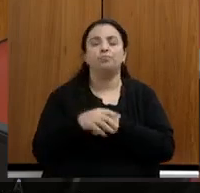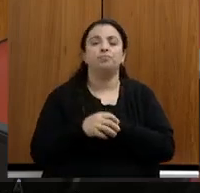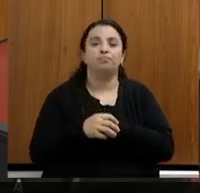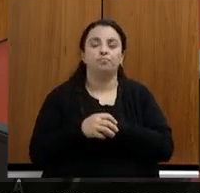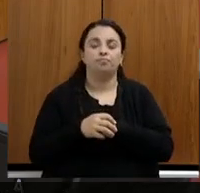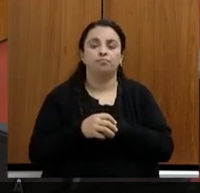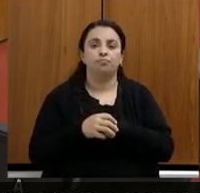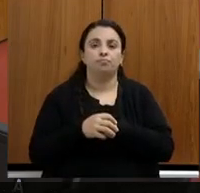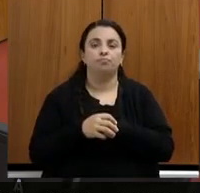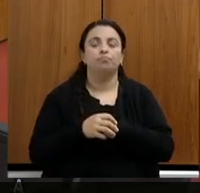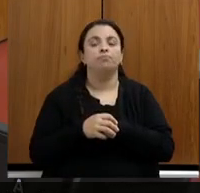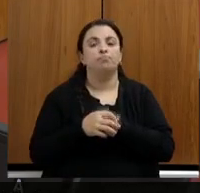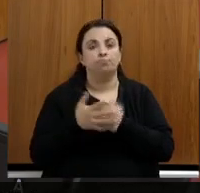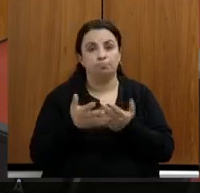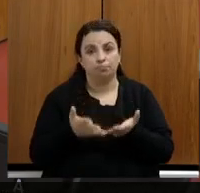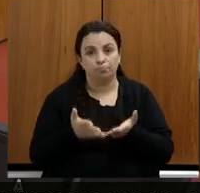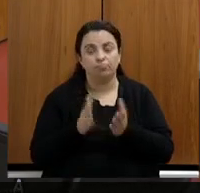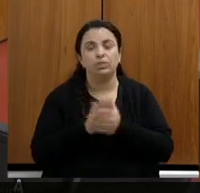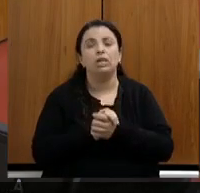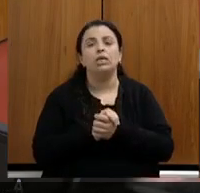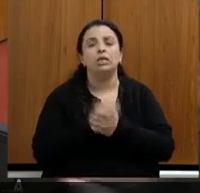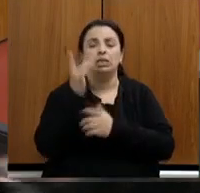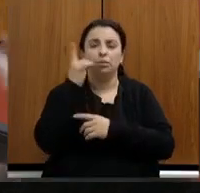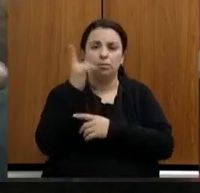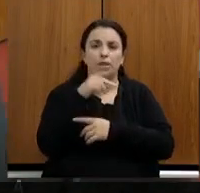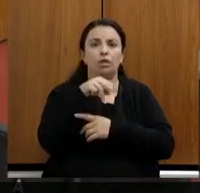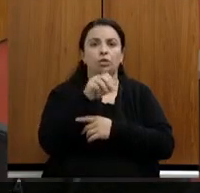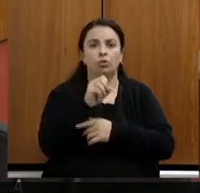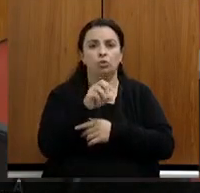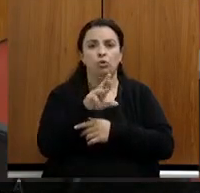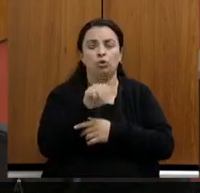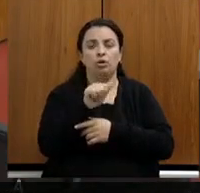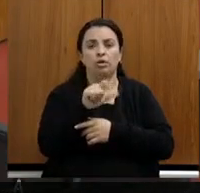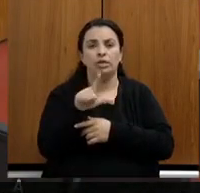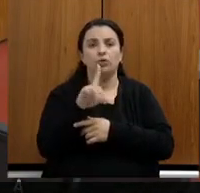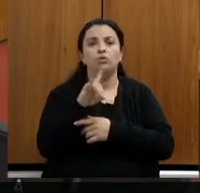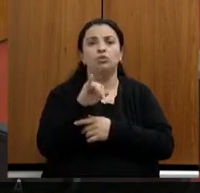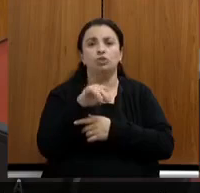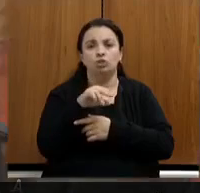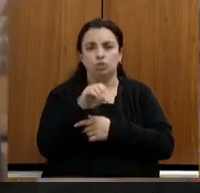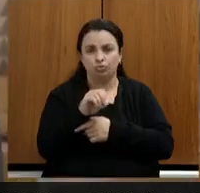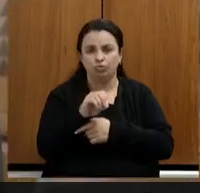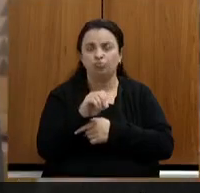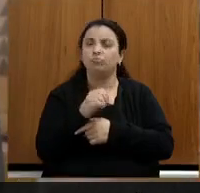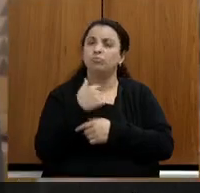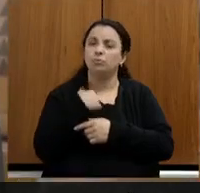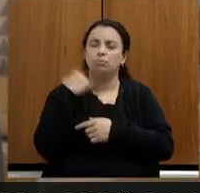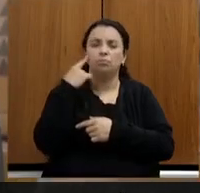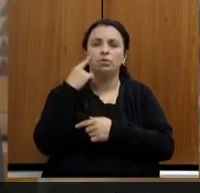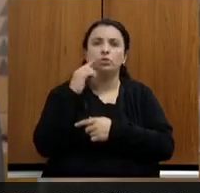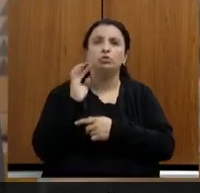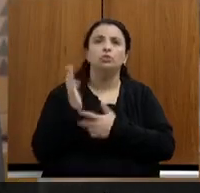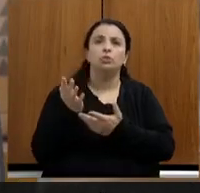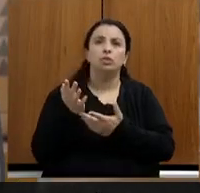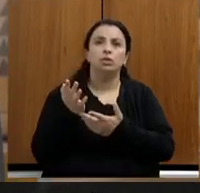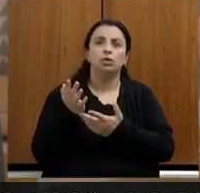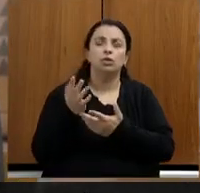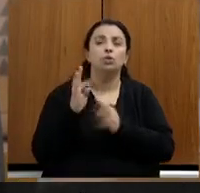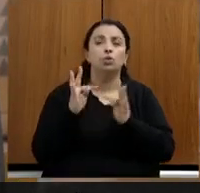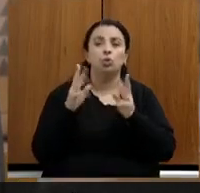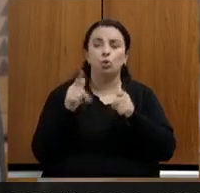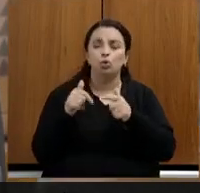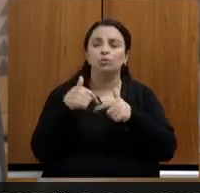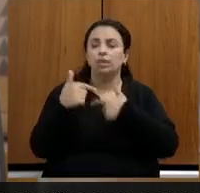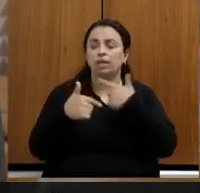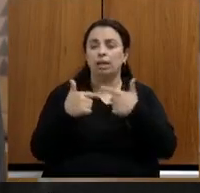senhor deputado Noraldino eu acho que todos que trabalham no sistema pode perceber